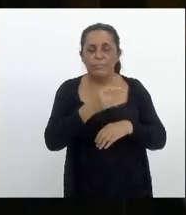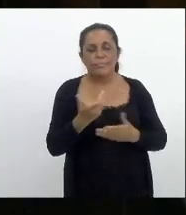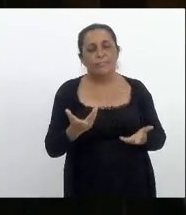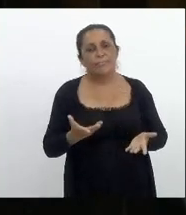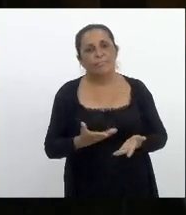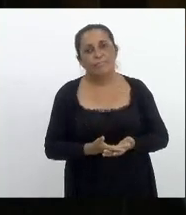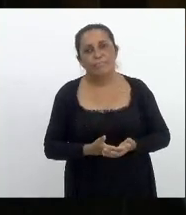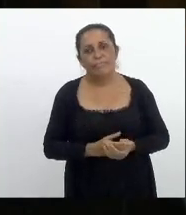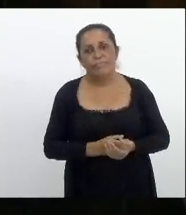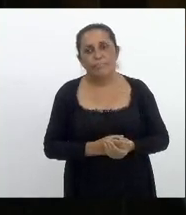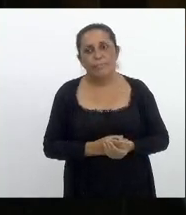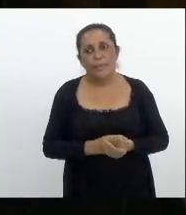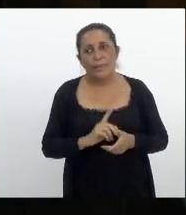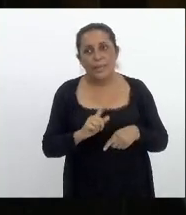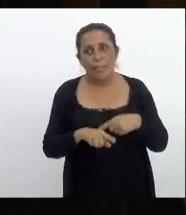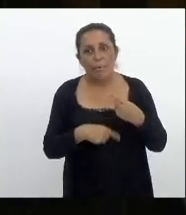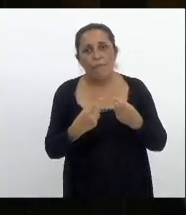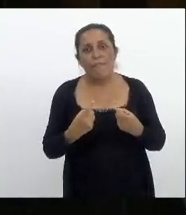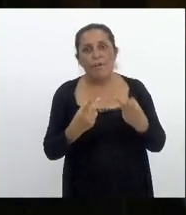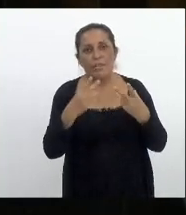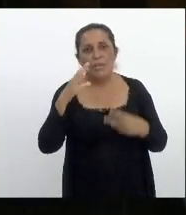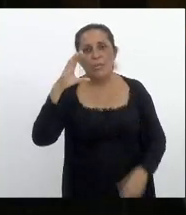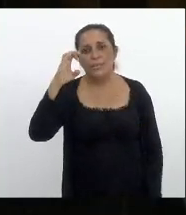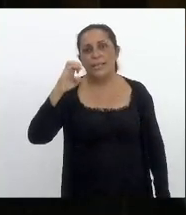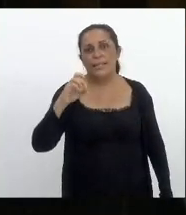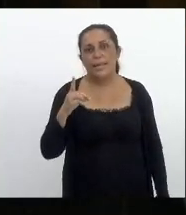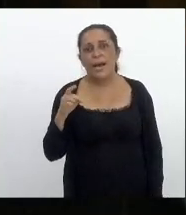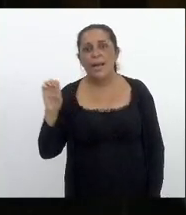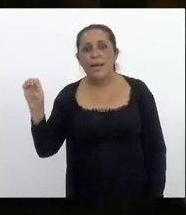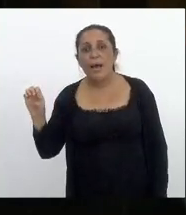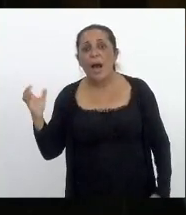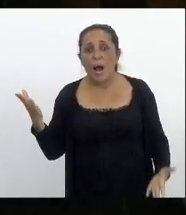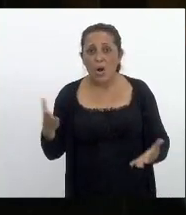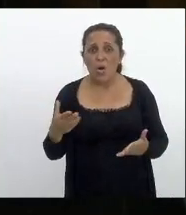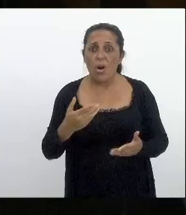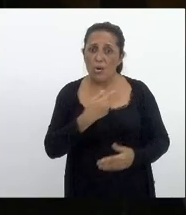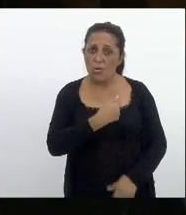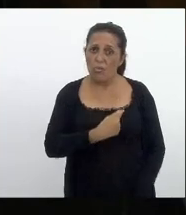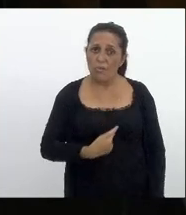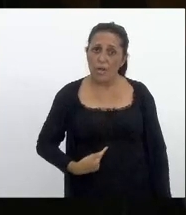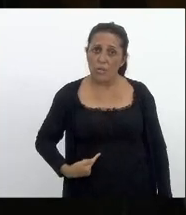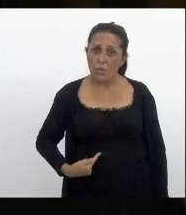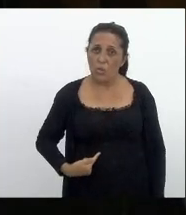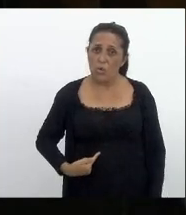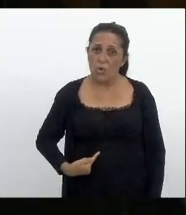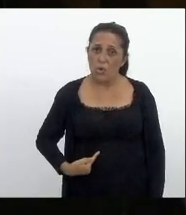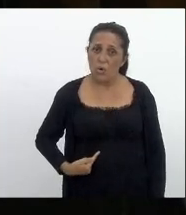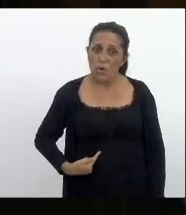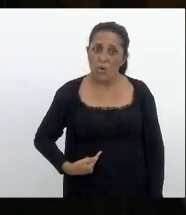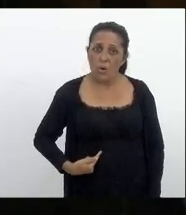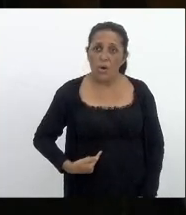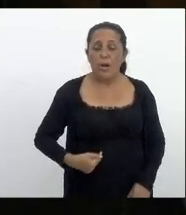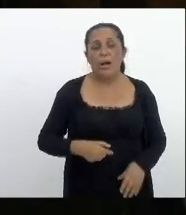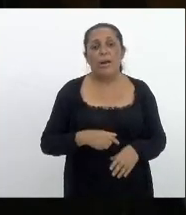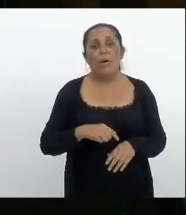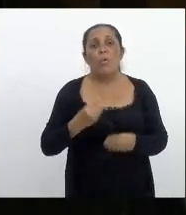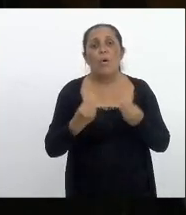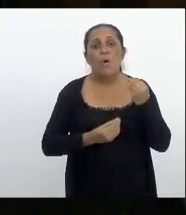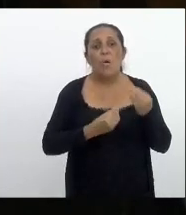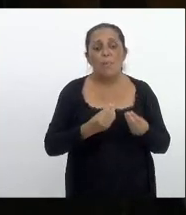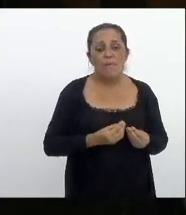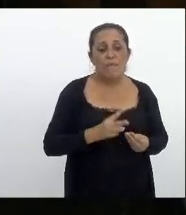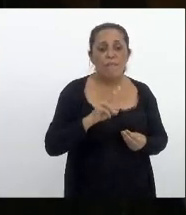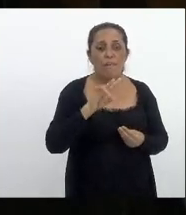depois que houve a venda da sedai agora o governador resolveu ficar pulando de município em município